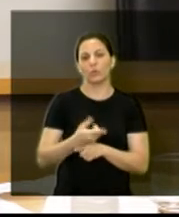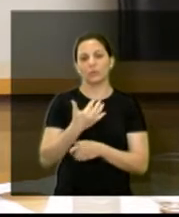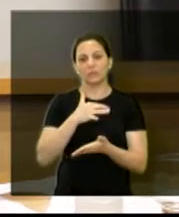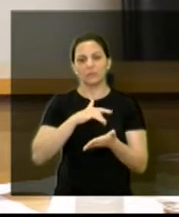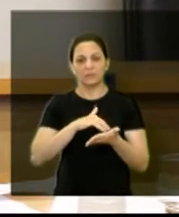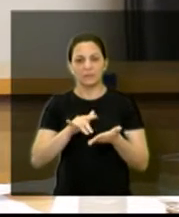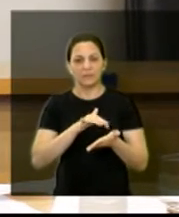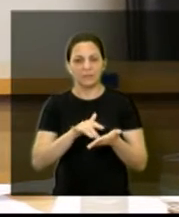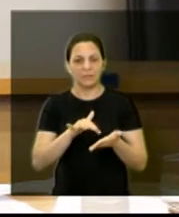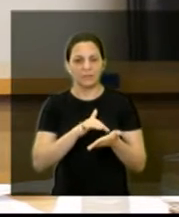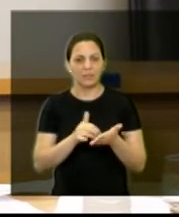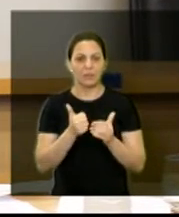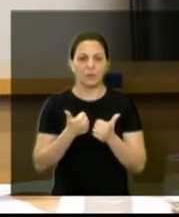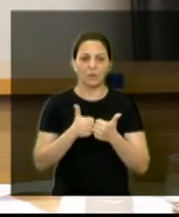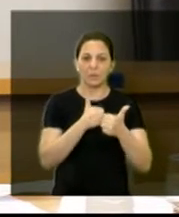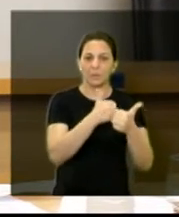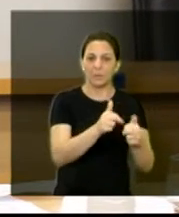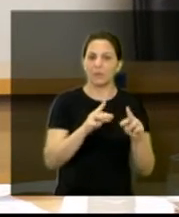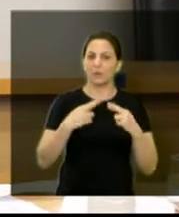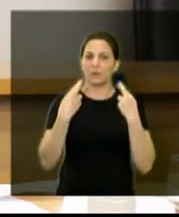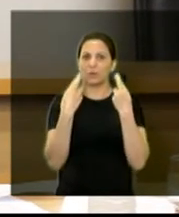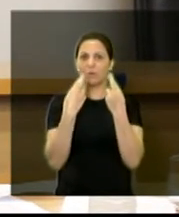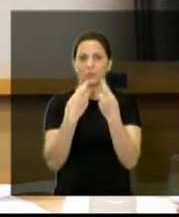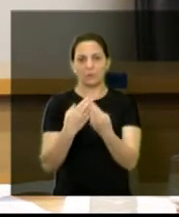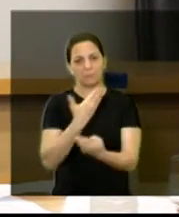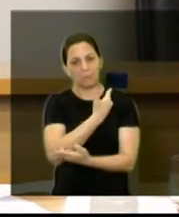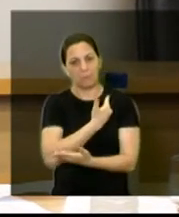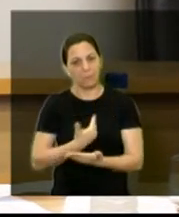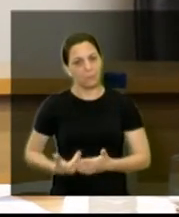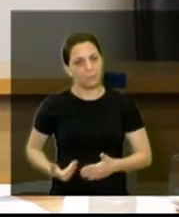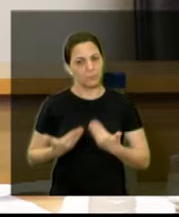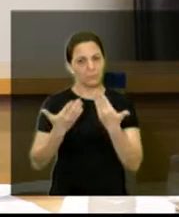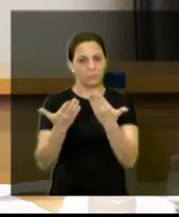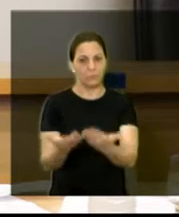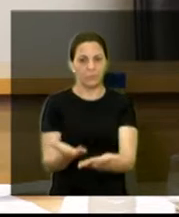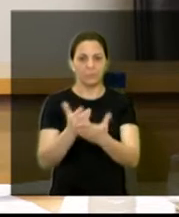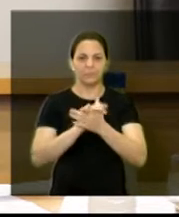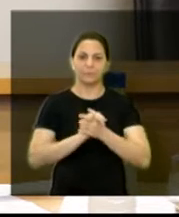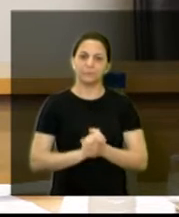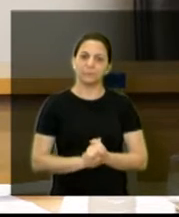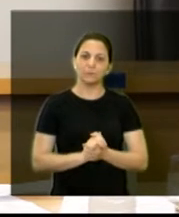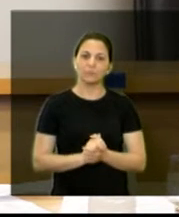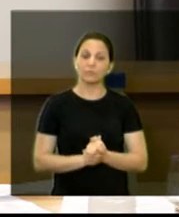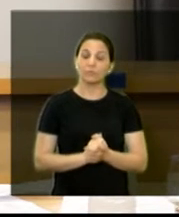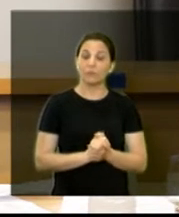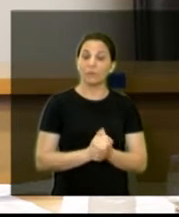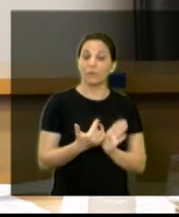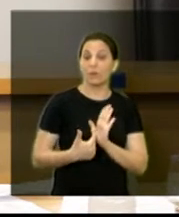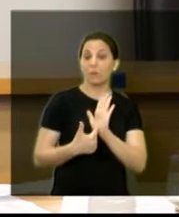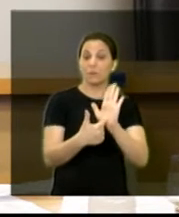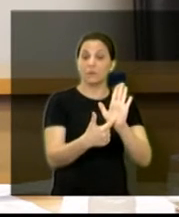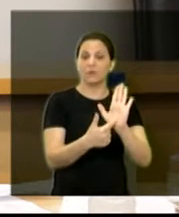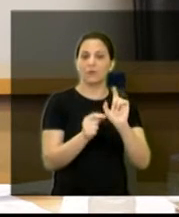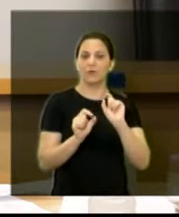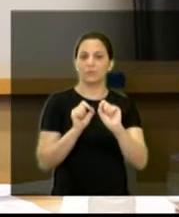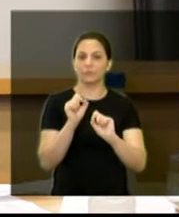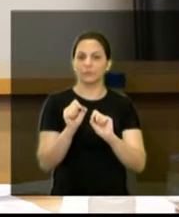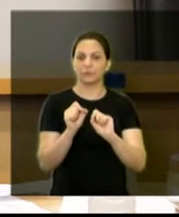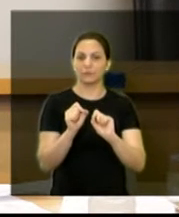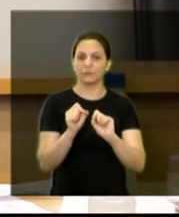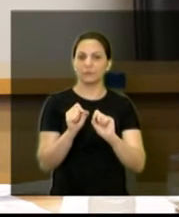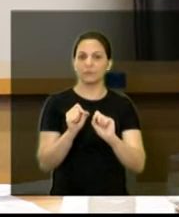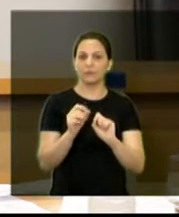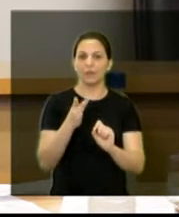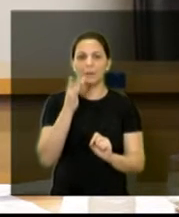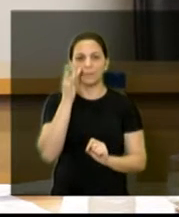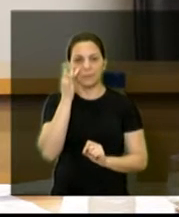estão aqui acompanhando essa audiência pública. Quero registrar aqui a presença,